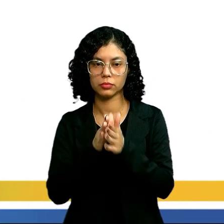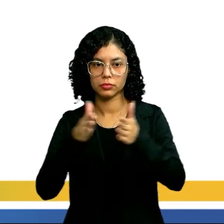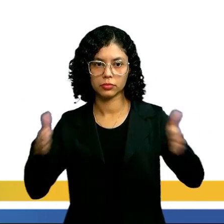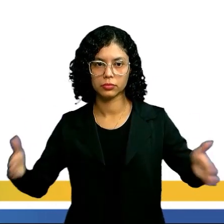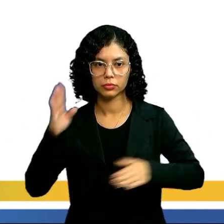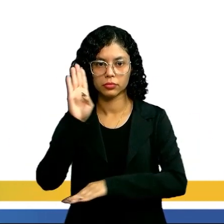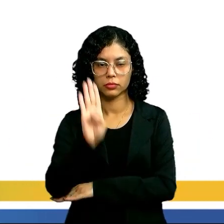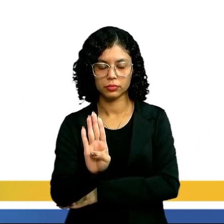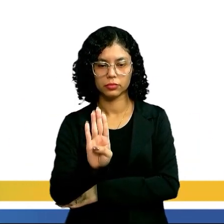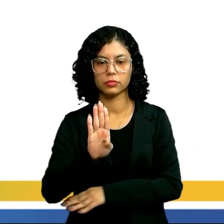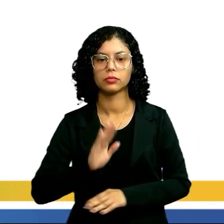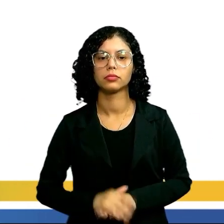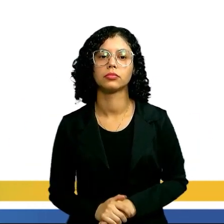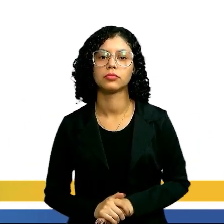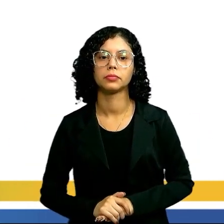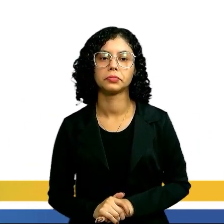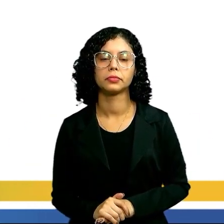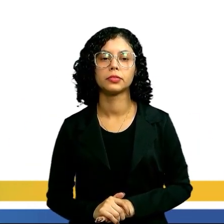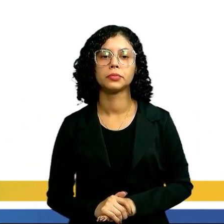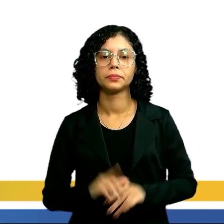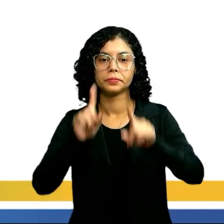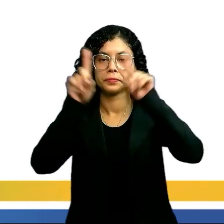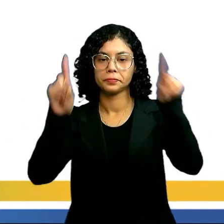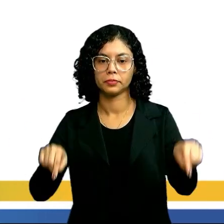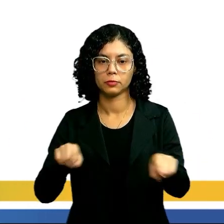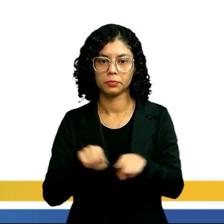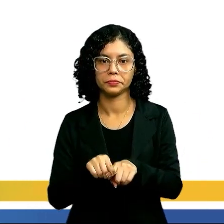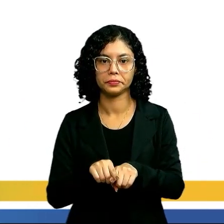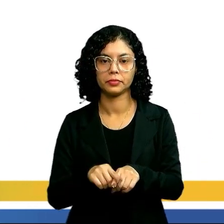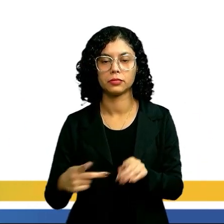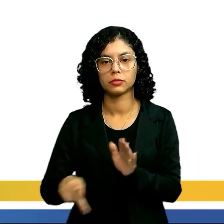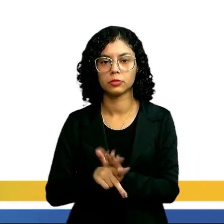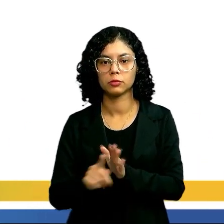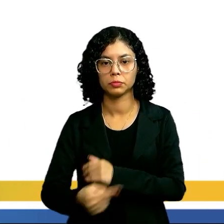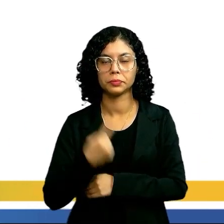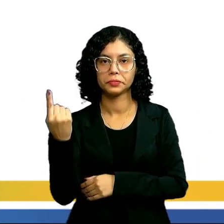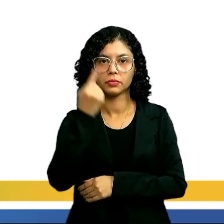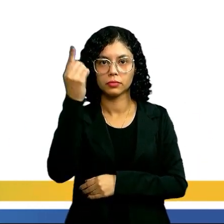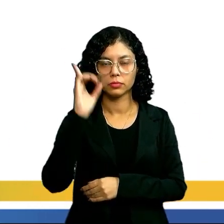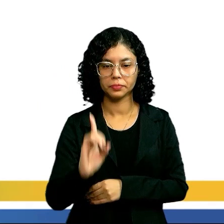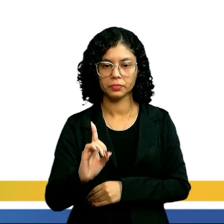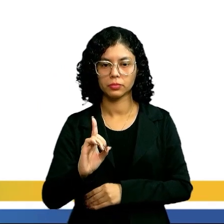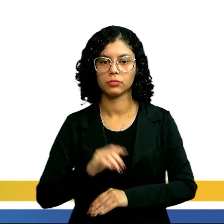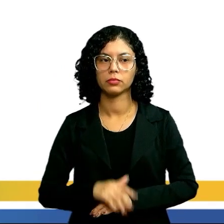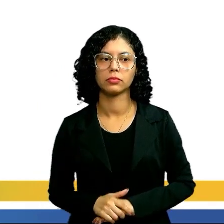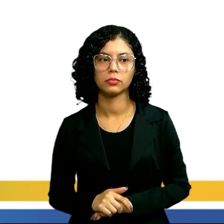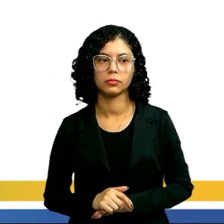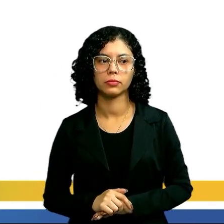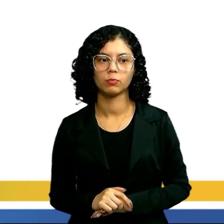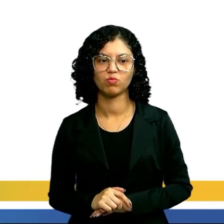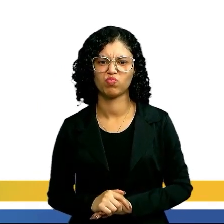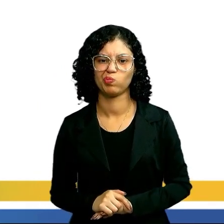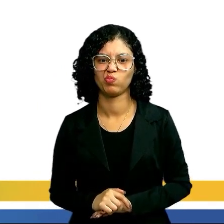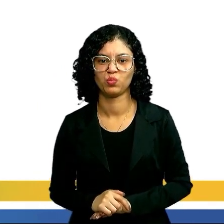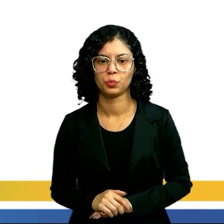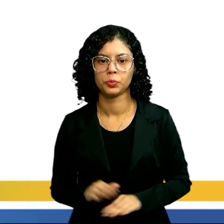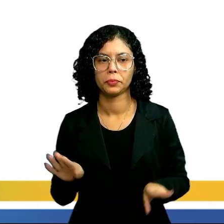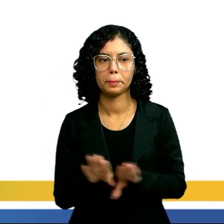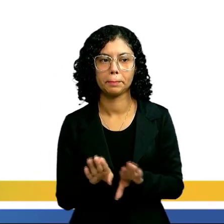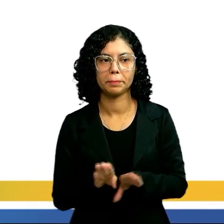à sua largura, D, e ao quadrado de sua altura, D.